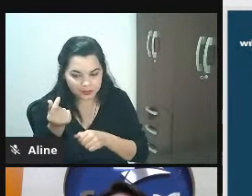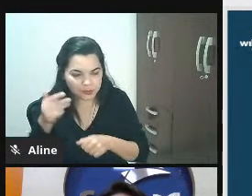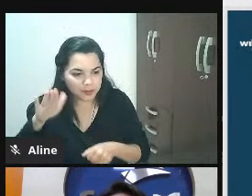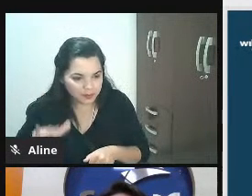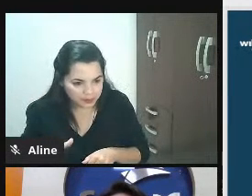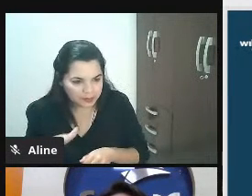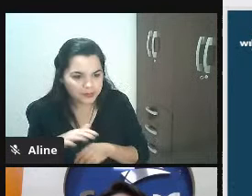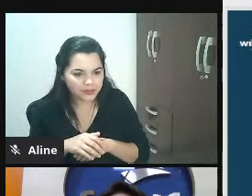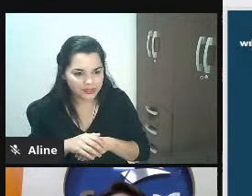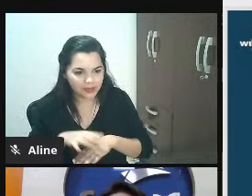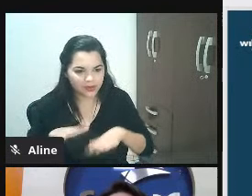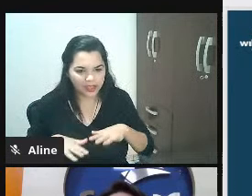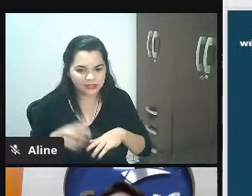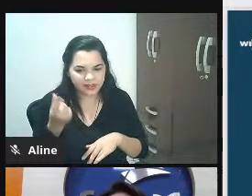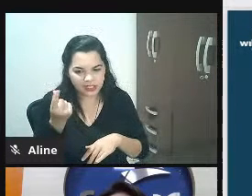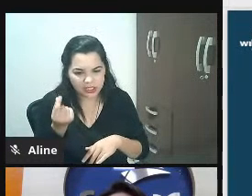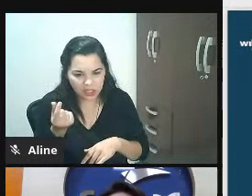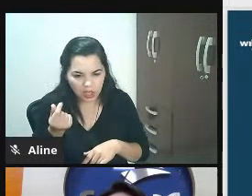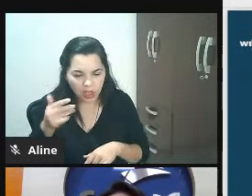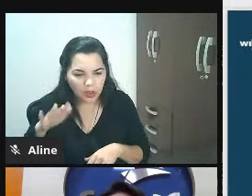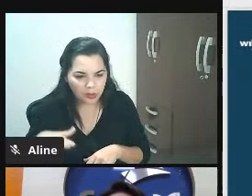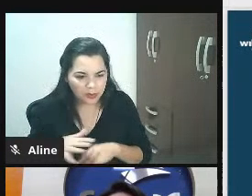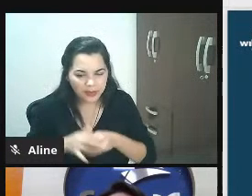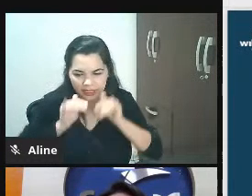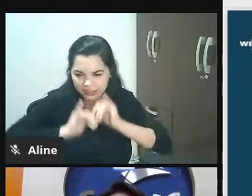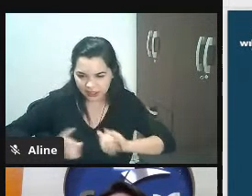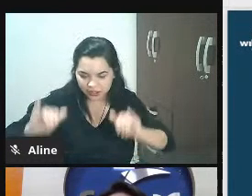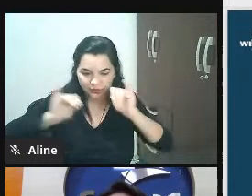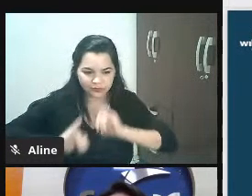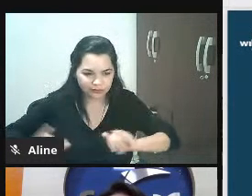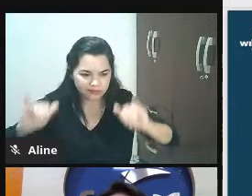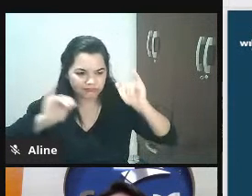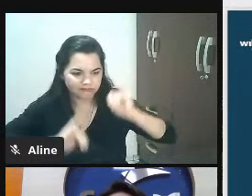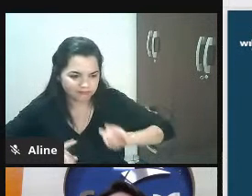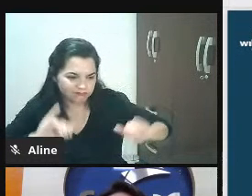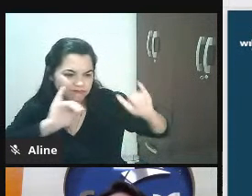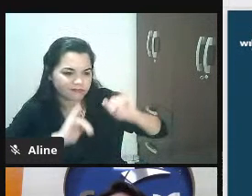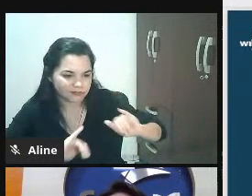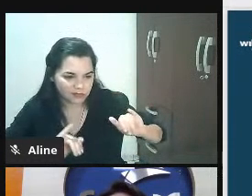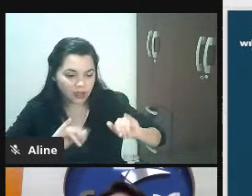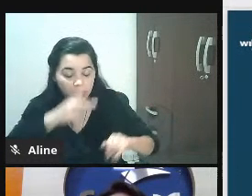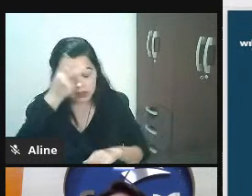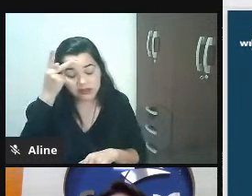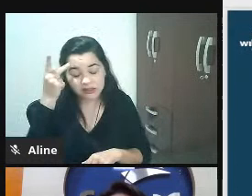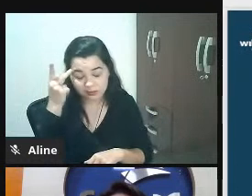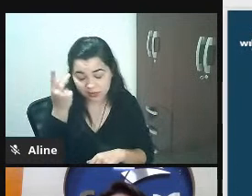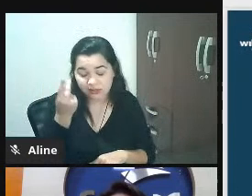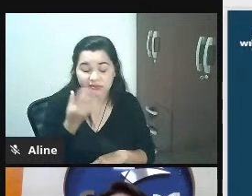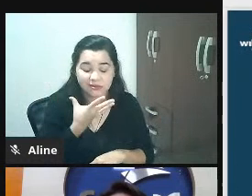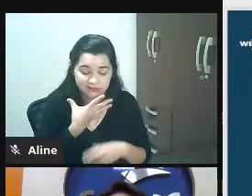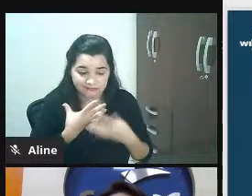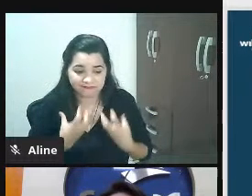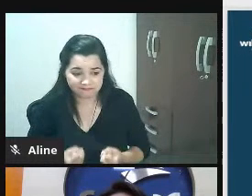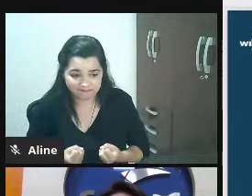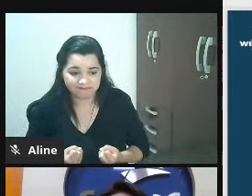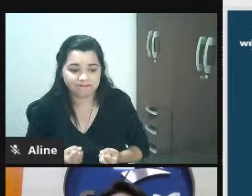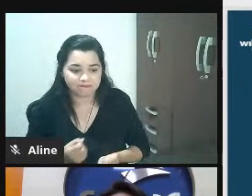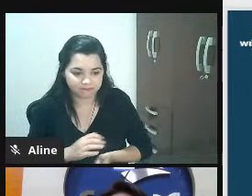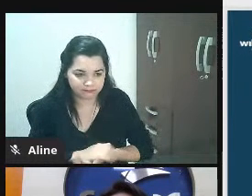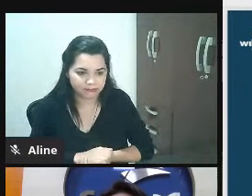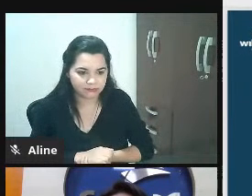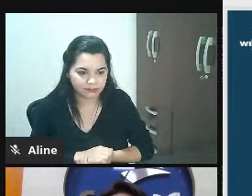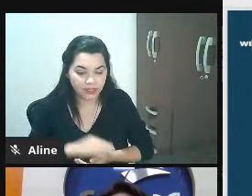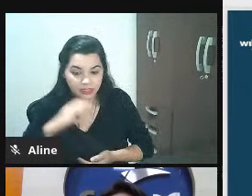do que ficar propaganda propaganda propaganda propaganda propaganda isso é maçante o cara cansa nem vou bloquear isso fulano agora quando a Xara